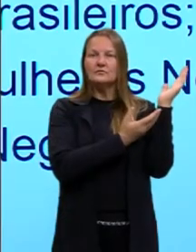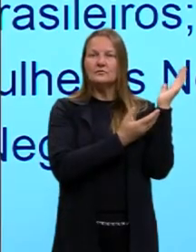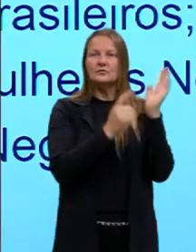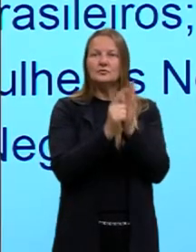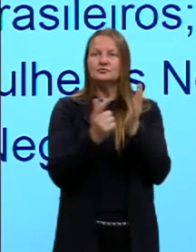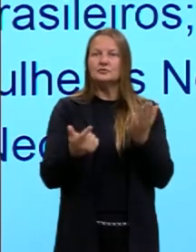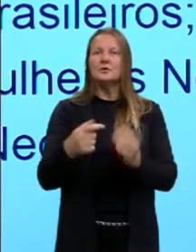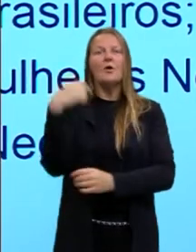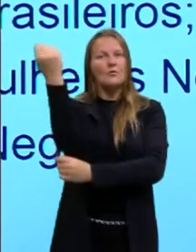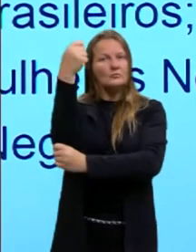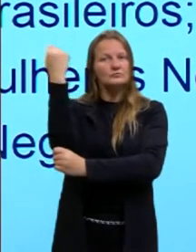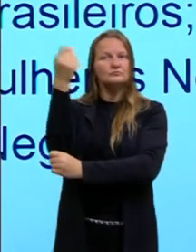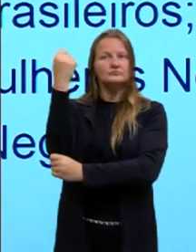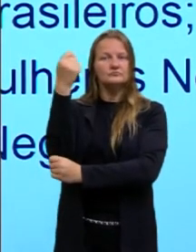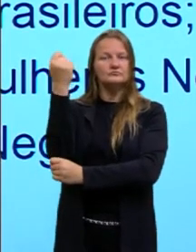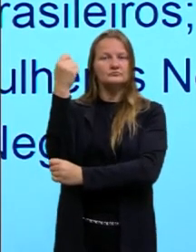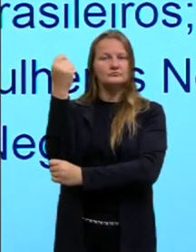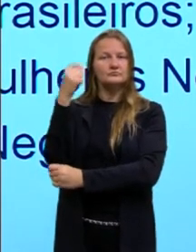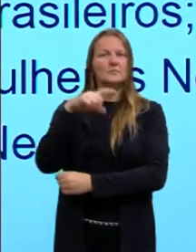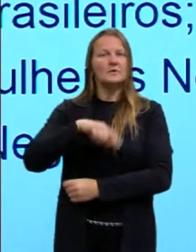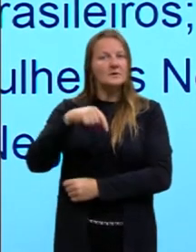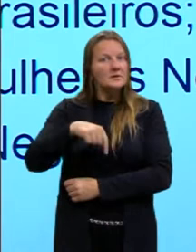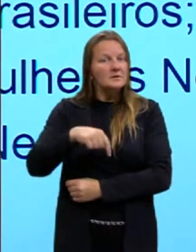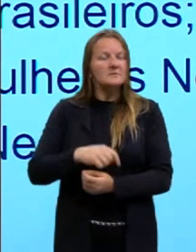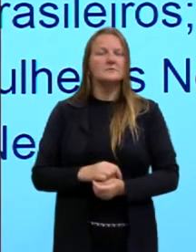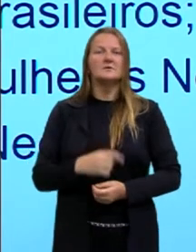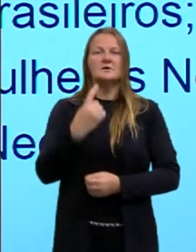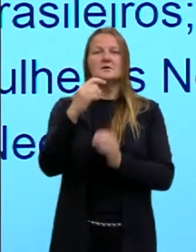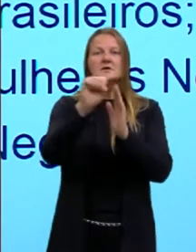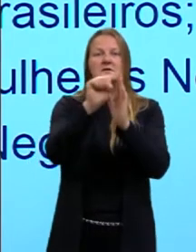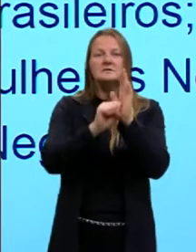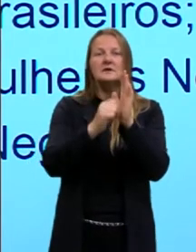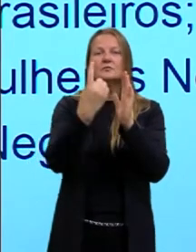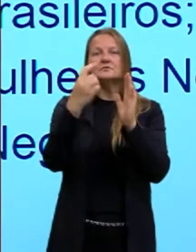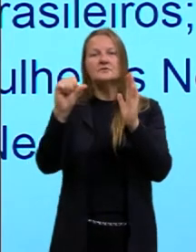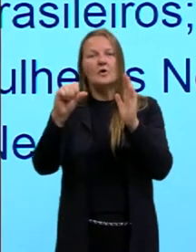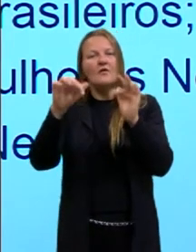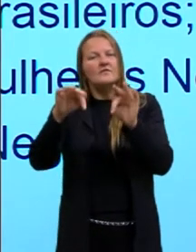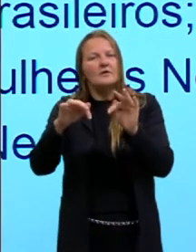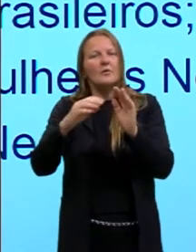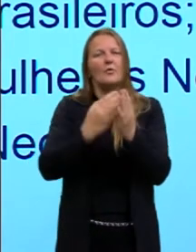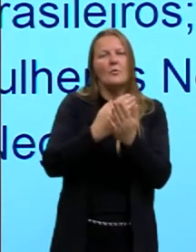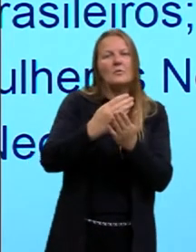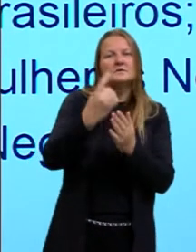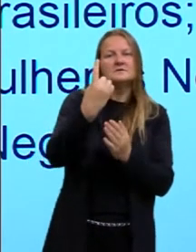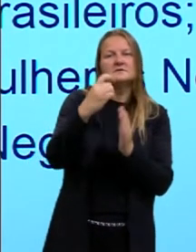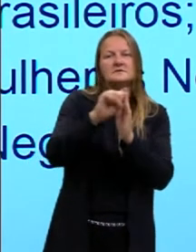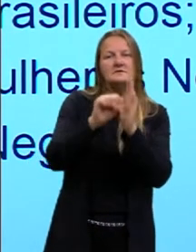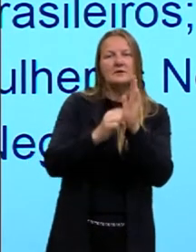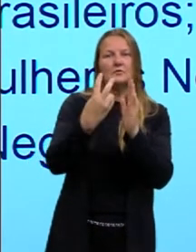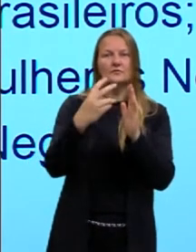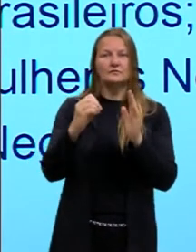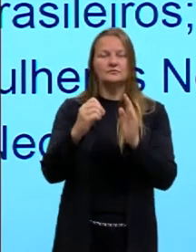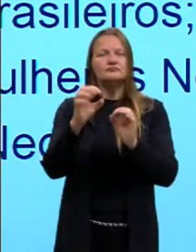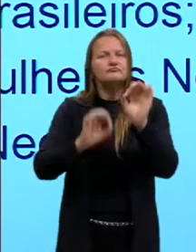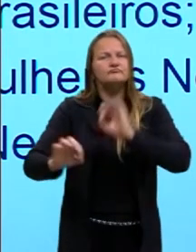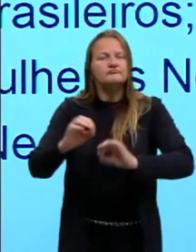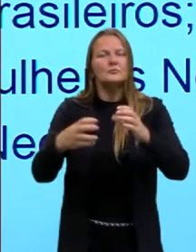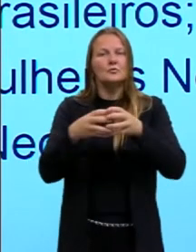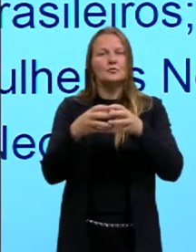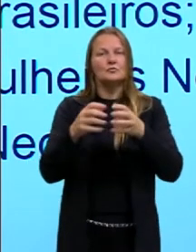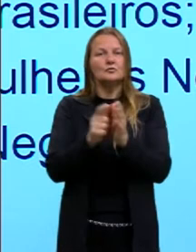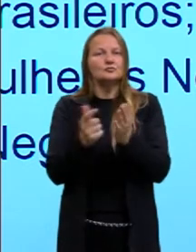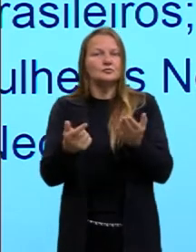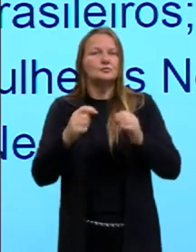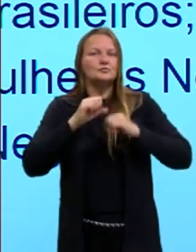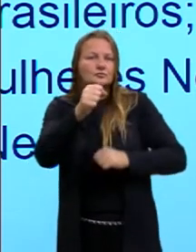jornal gaúcho, inclusive. Então, no final do século XIX e início do século XX, pessoas negras começam a organizar grupos, que